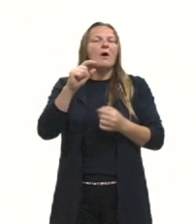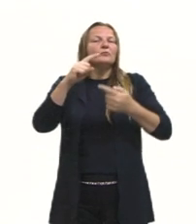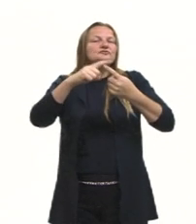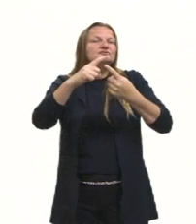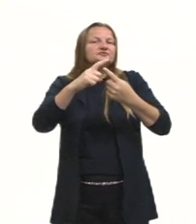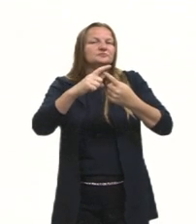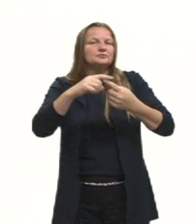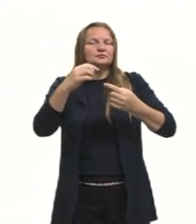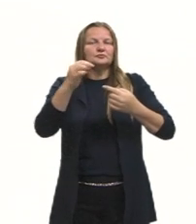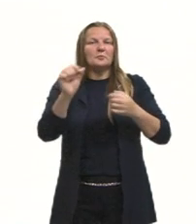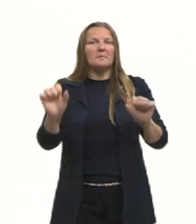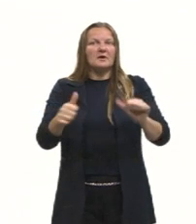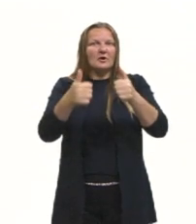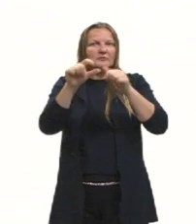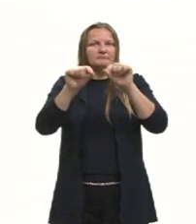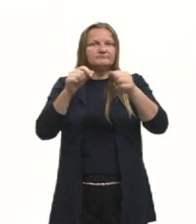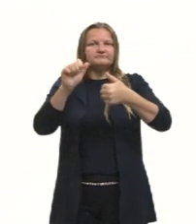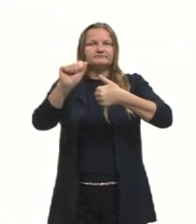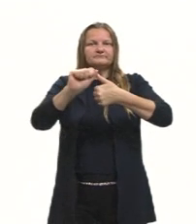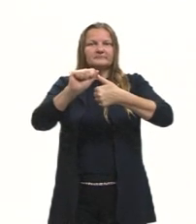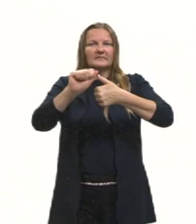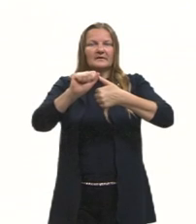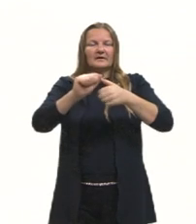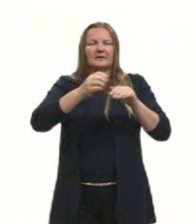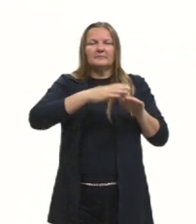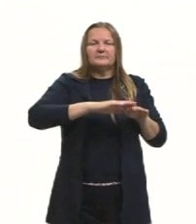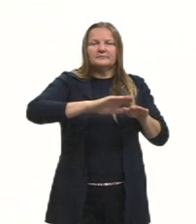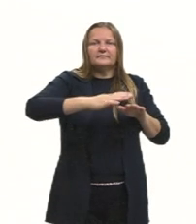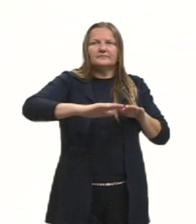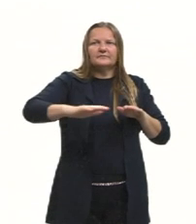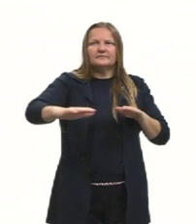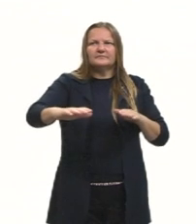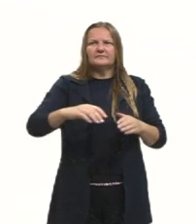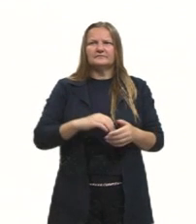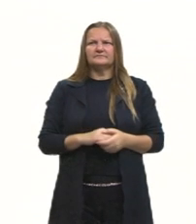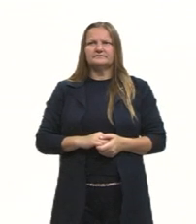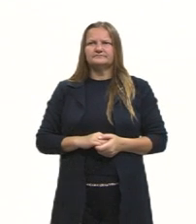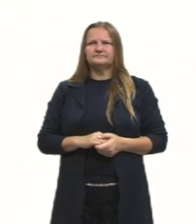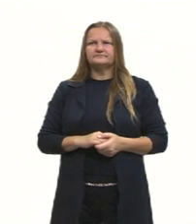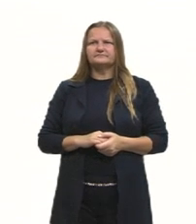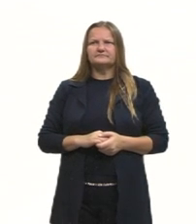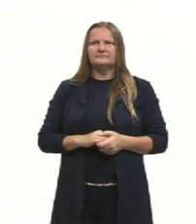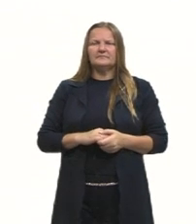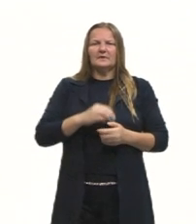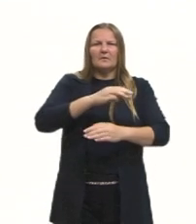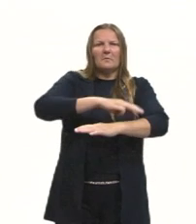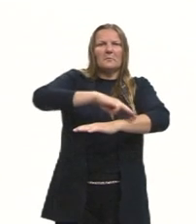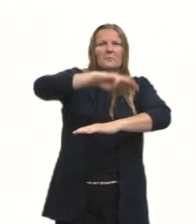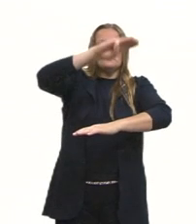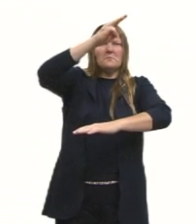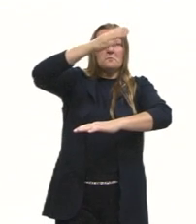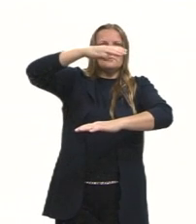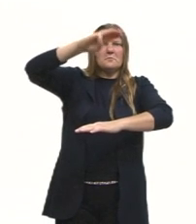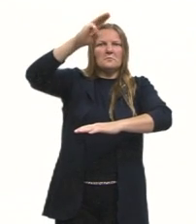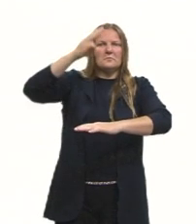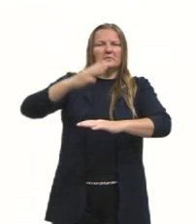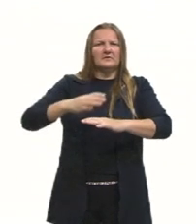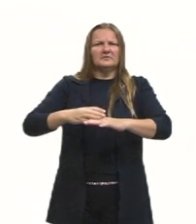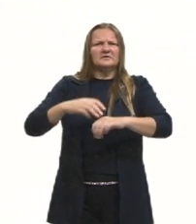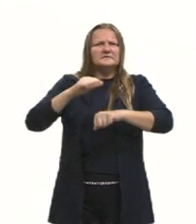a melhor escolha. Primeiro, planícies abissais? Não, não é planície. Planaltos cristalinos? Também não.